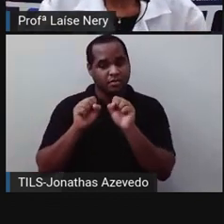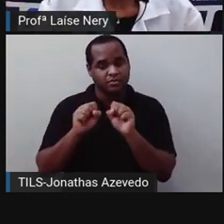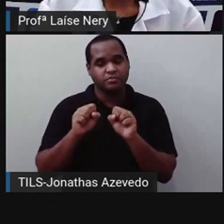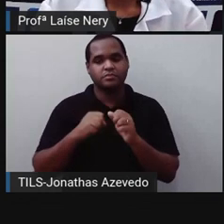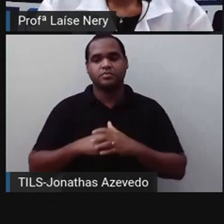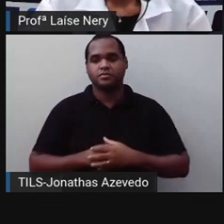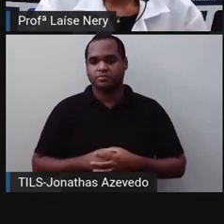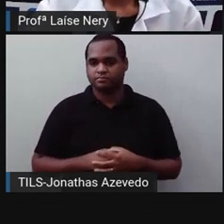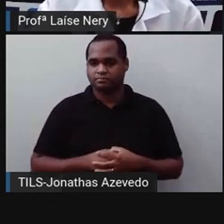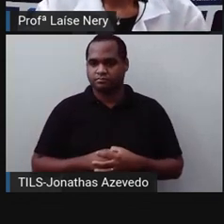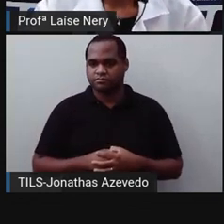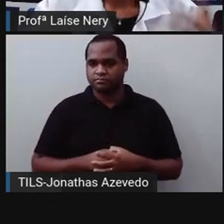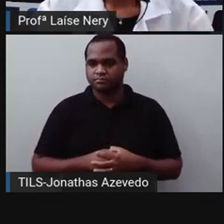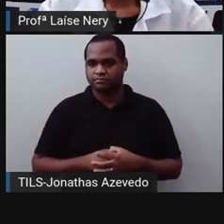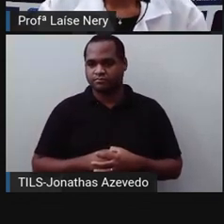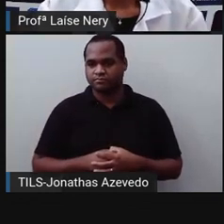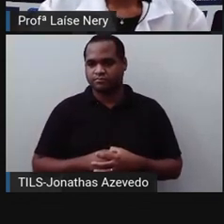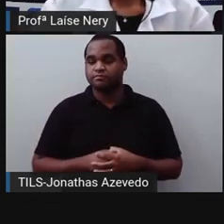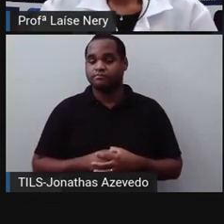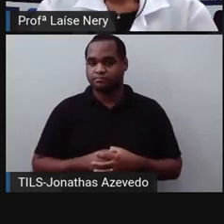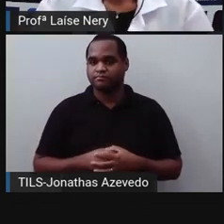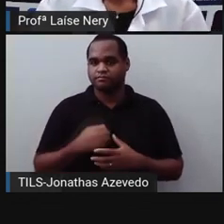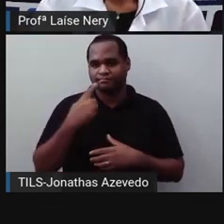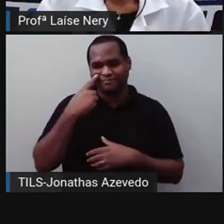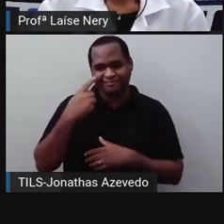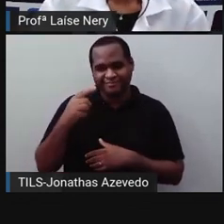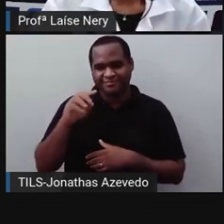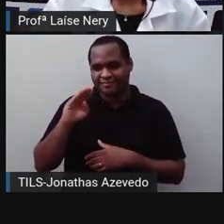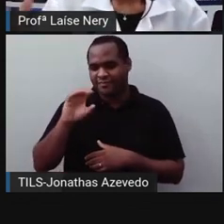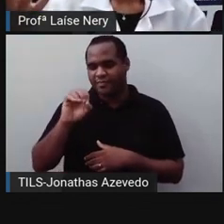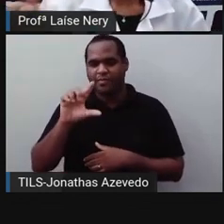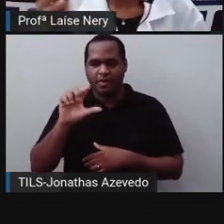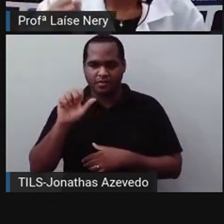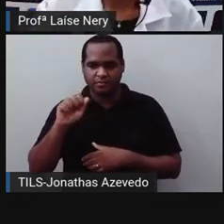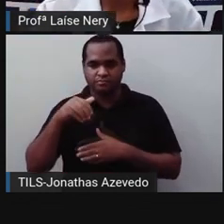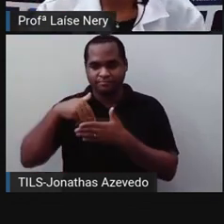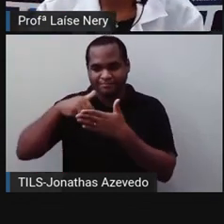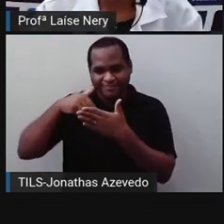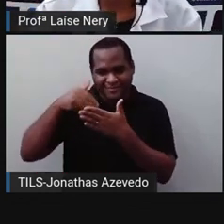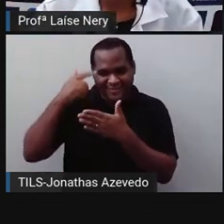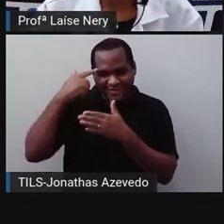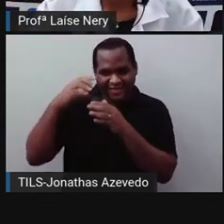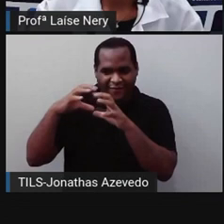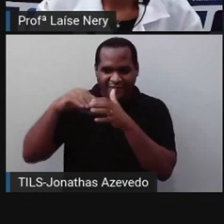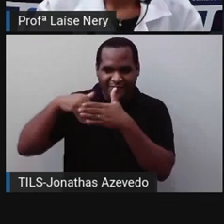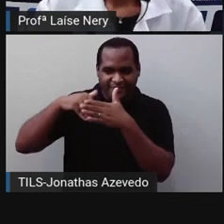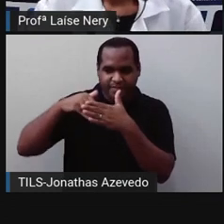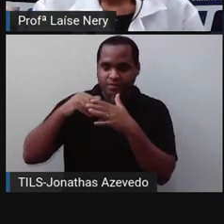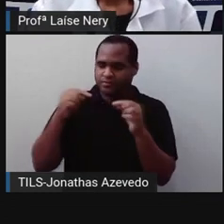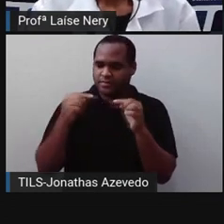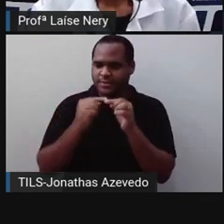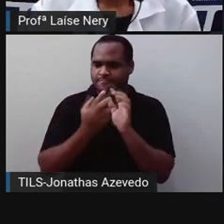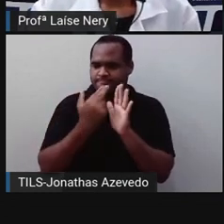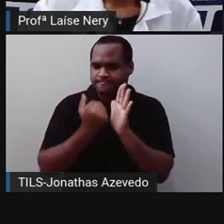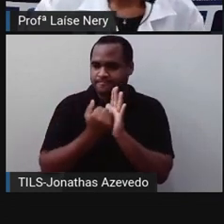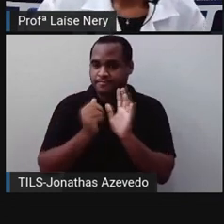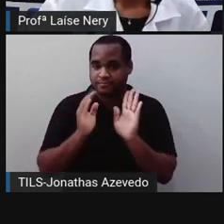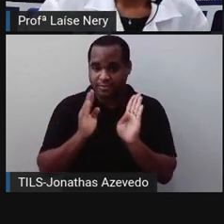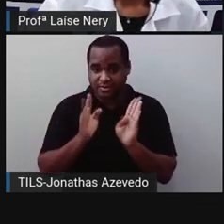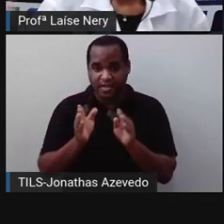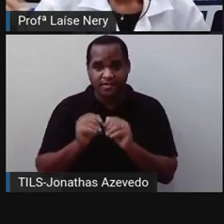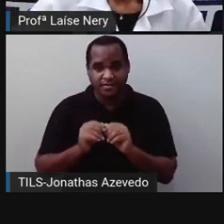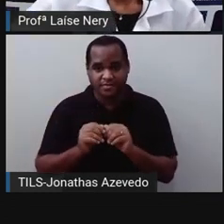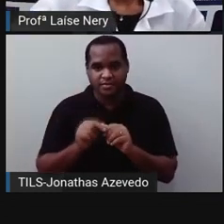Quem nunca brincou com uma bola de futebol que tem o formato da esfera? Quem nunca